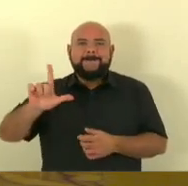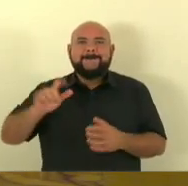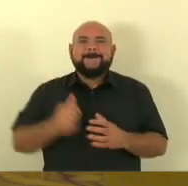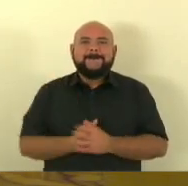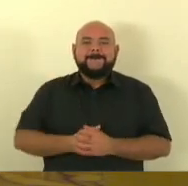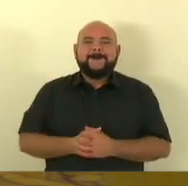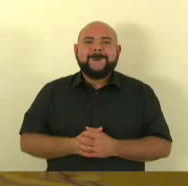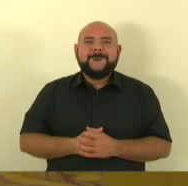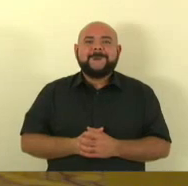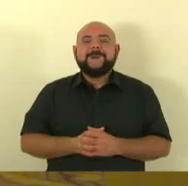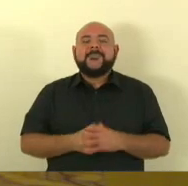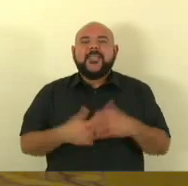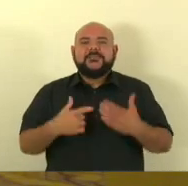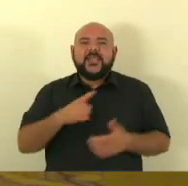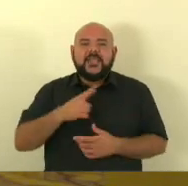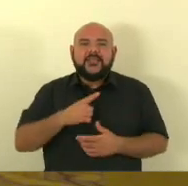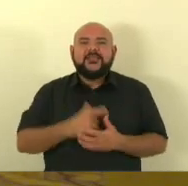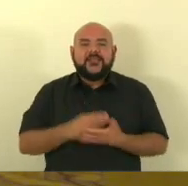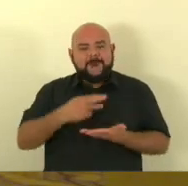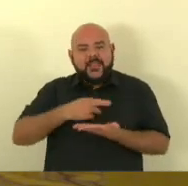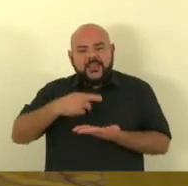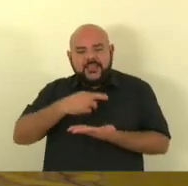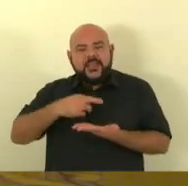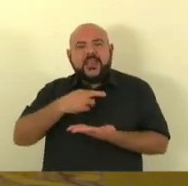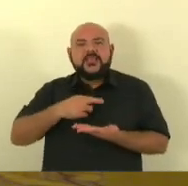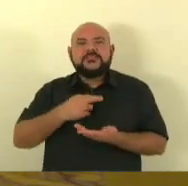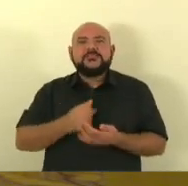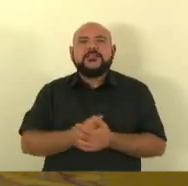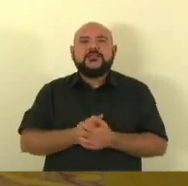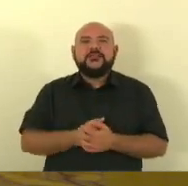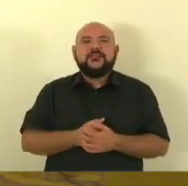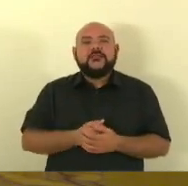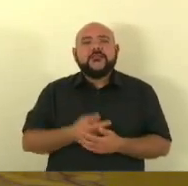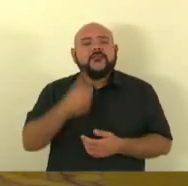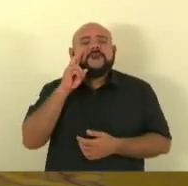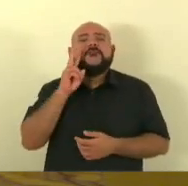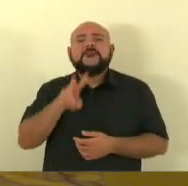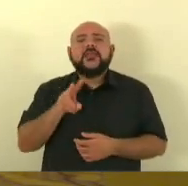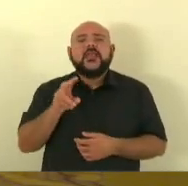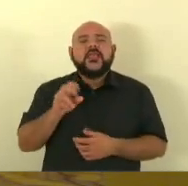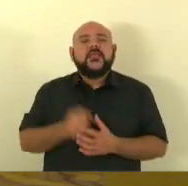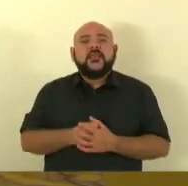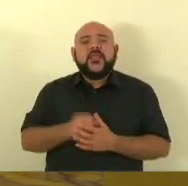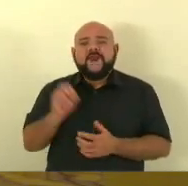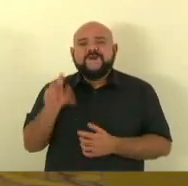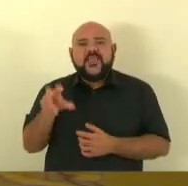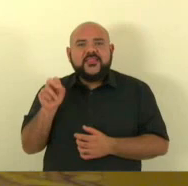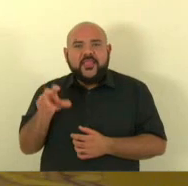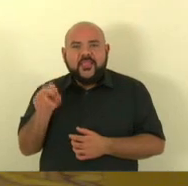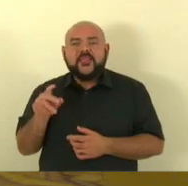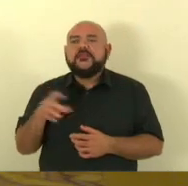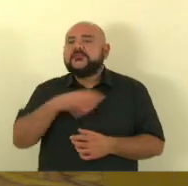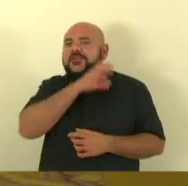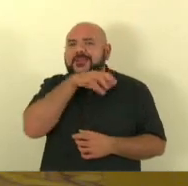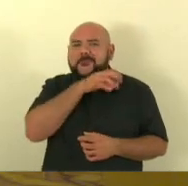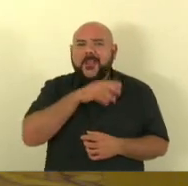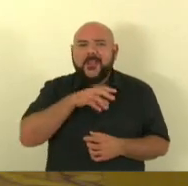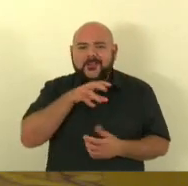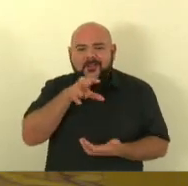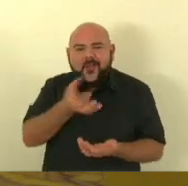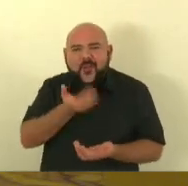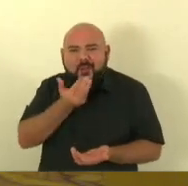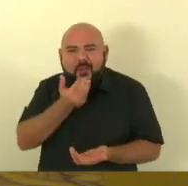essas perícias para poder identificar envenenamento de animais que nós estamos também trabalhando nessa direção já que nós temos